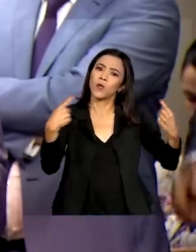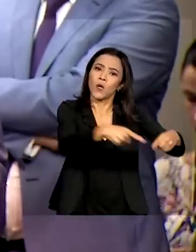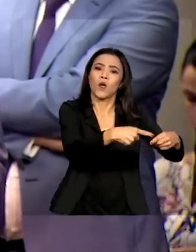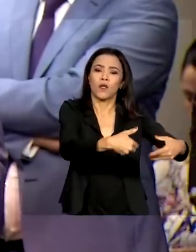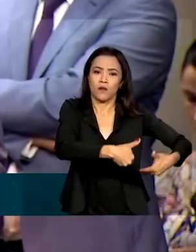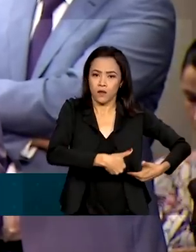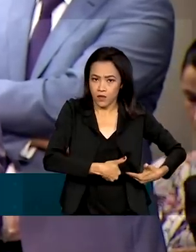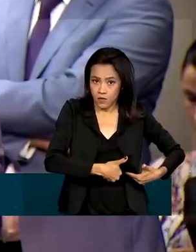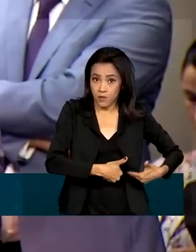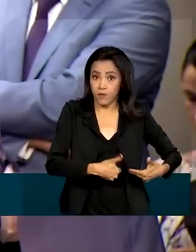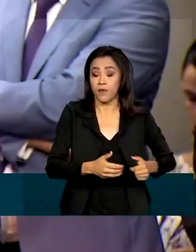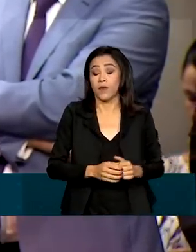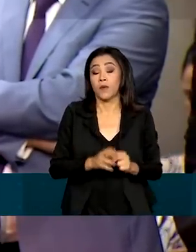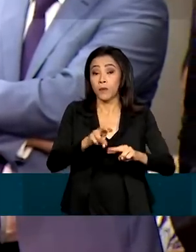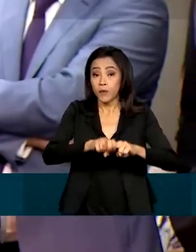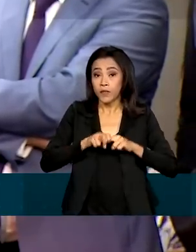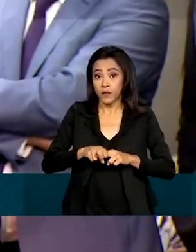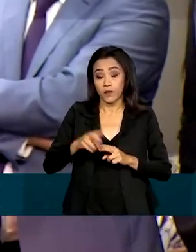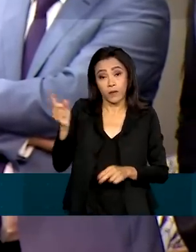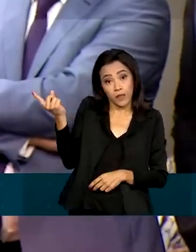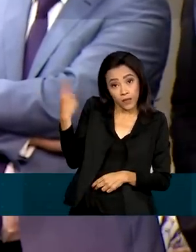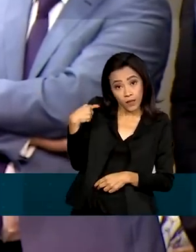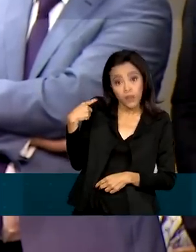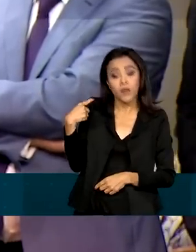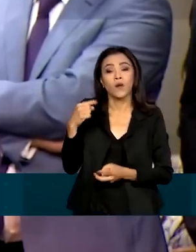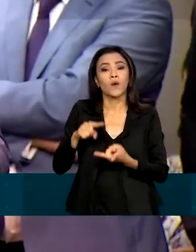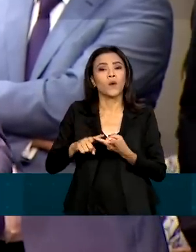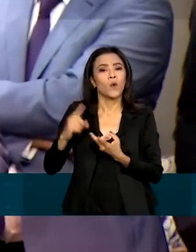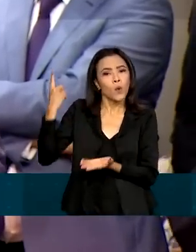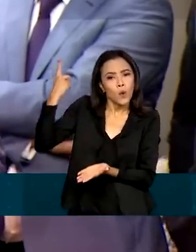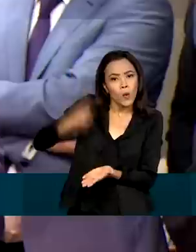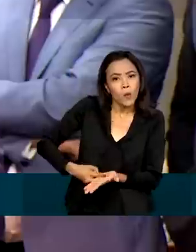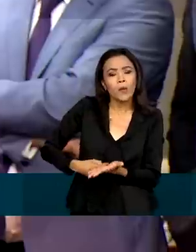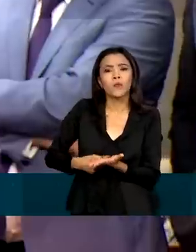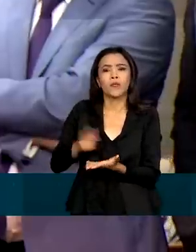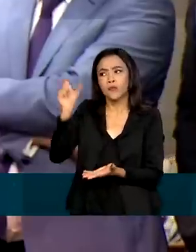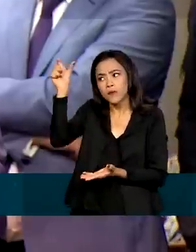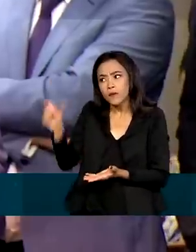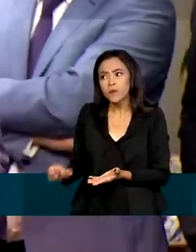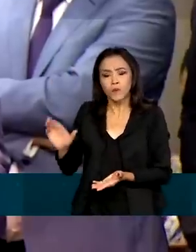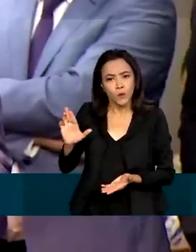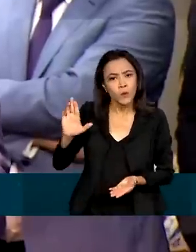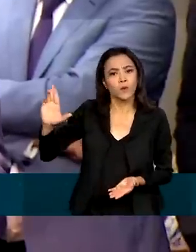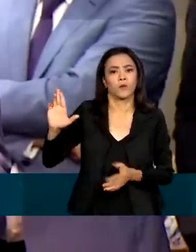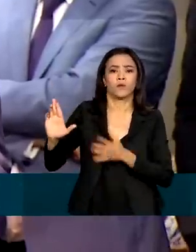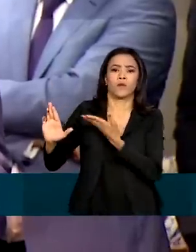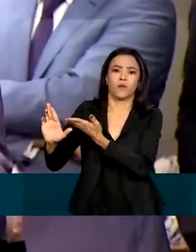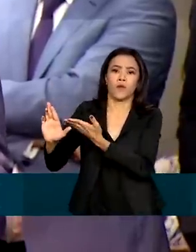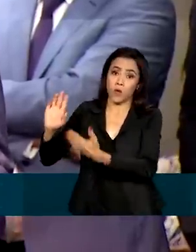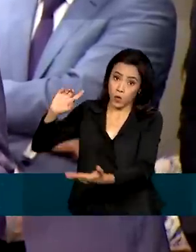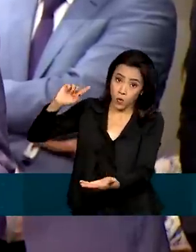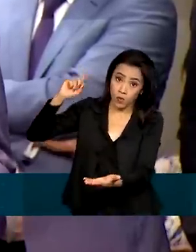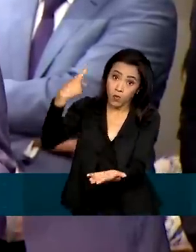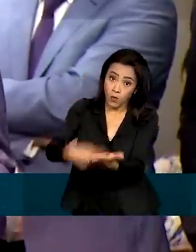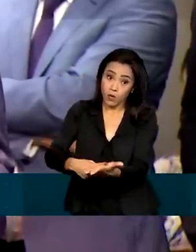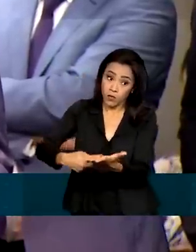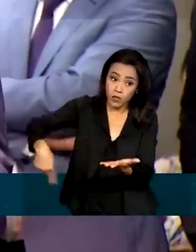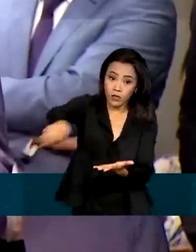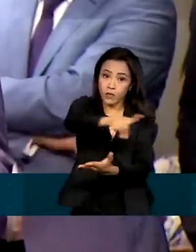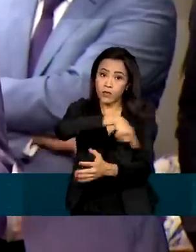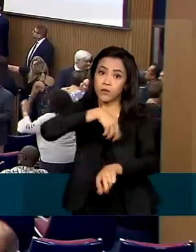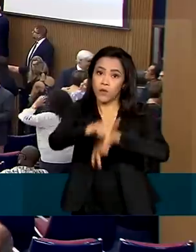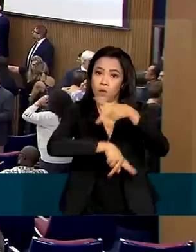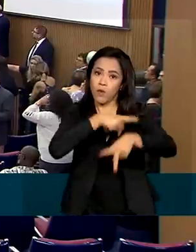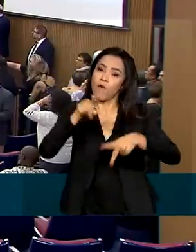Portanto, a determinação, o compromisso do presidente Lula, assumido com o povo, é o nosso